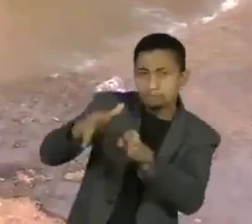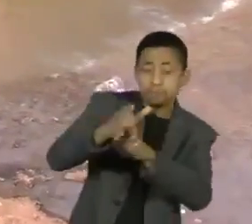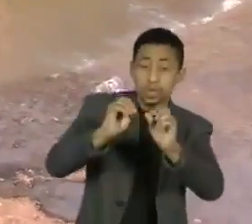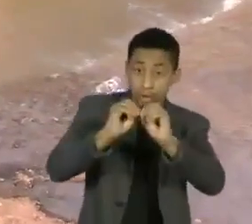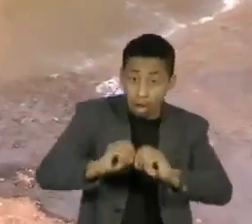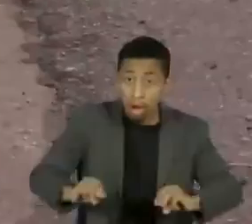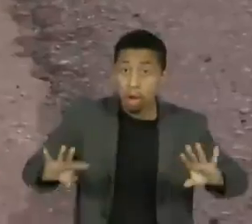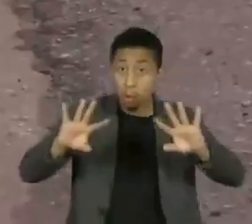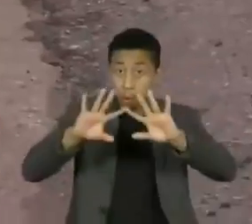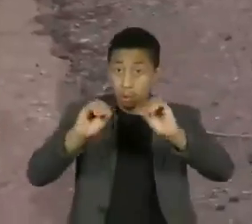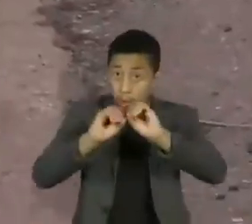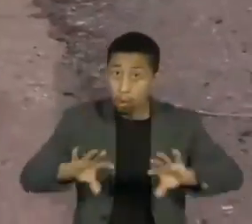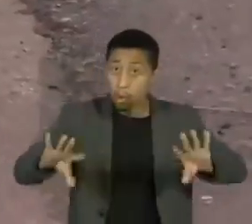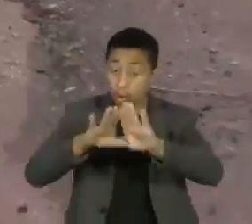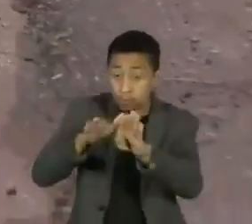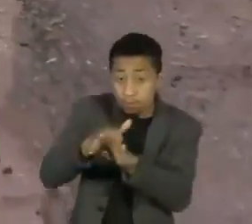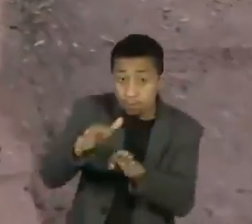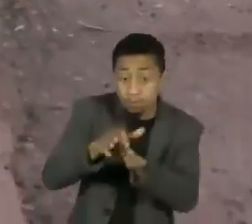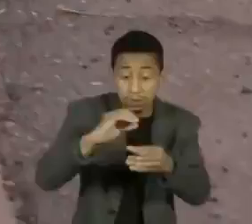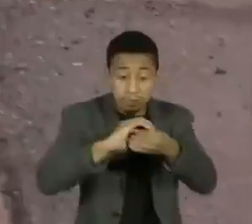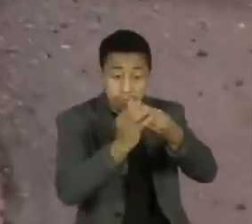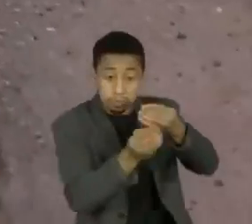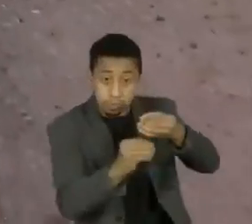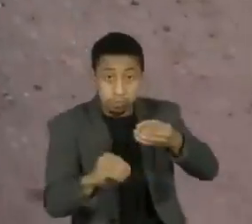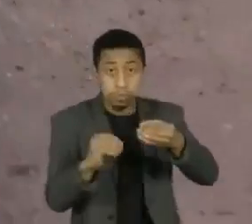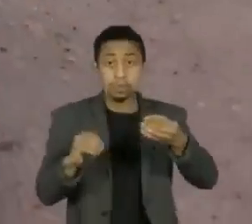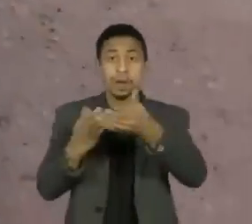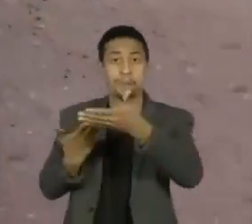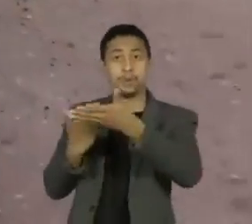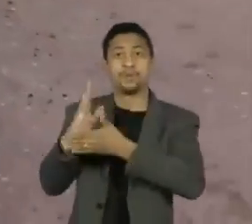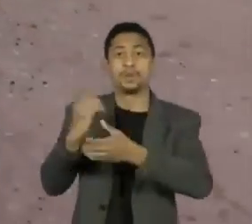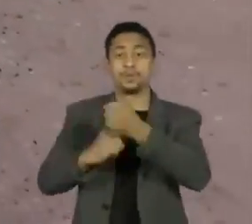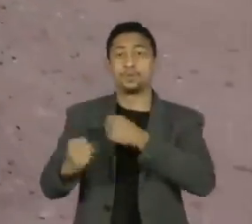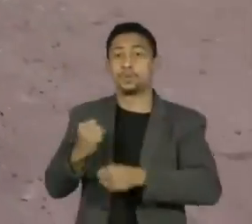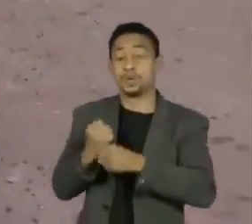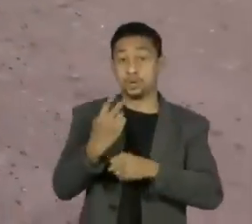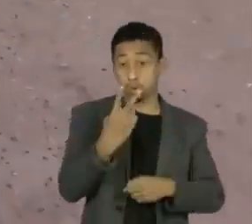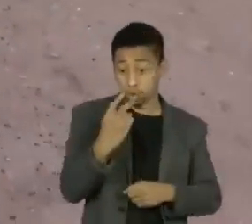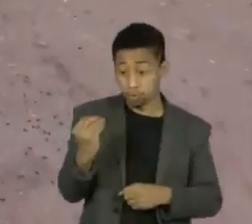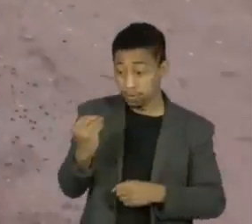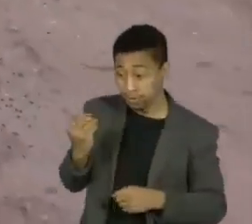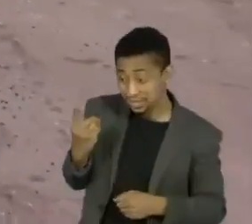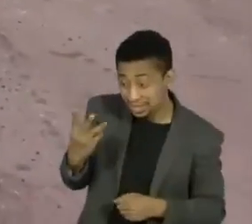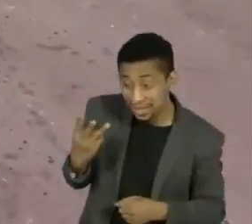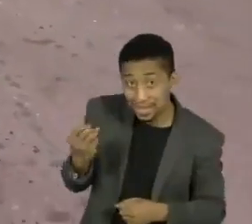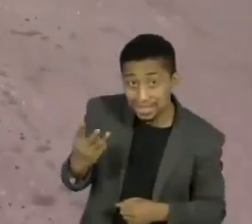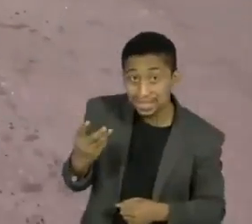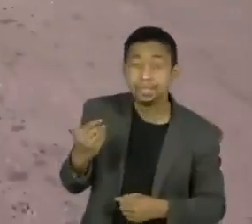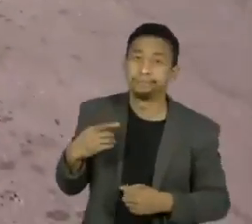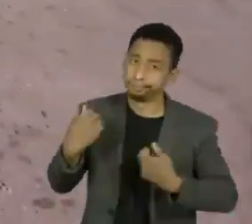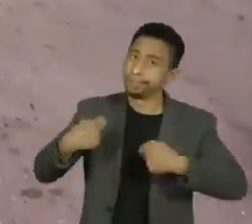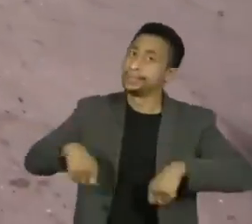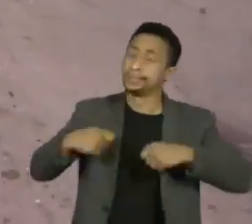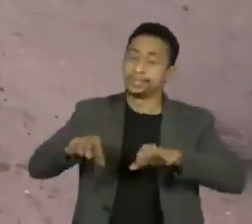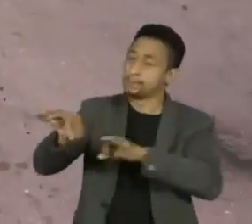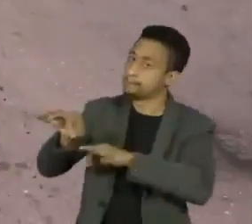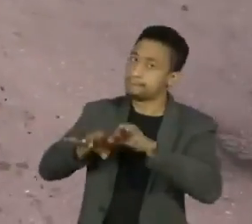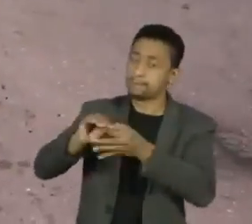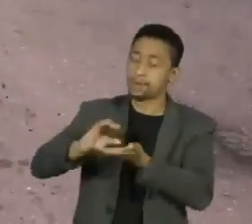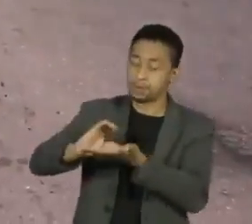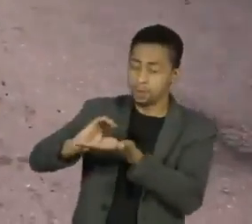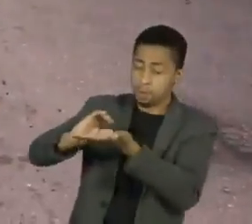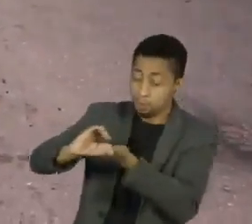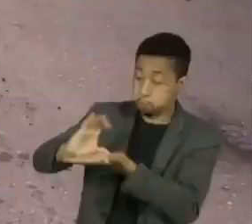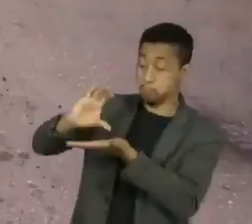como determina o Plano Nacional de Saneamento Básico, aprovado em 2013, seria necessário ampliar o investimento médio